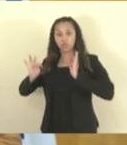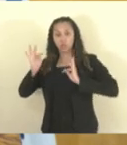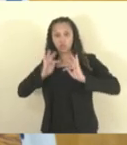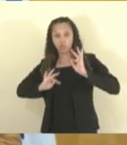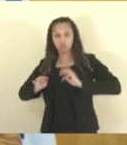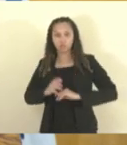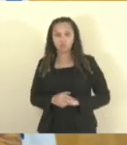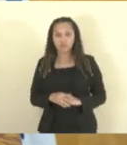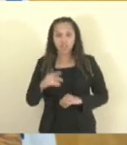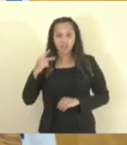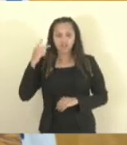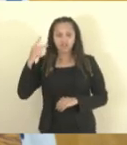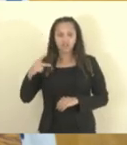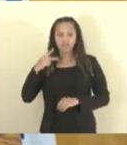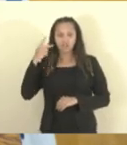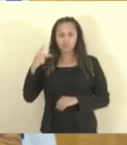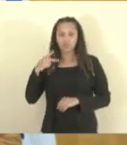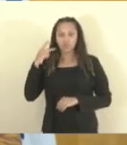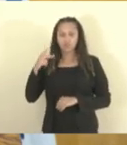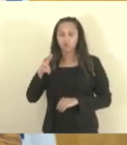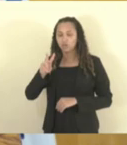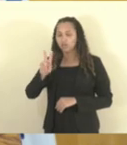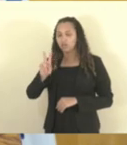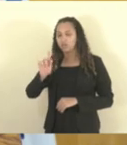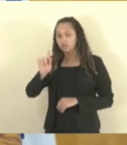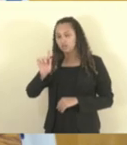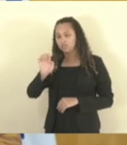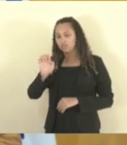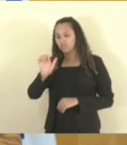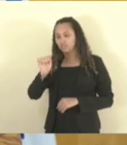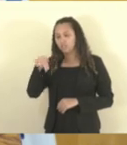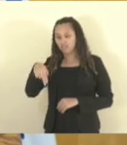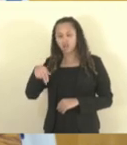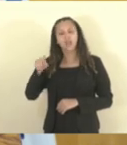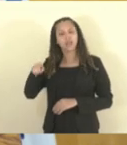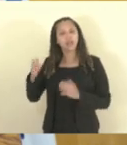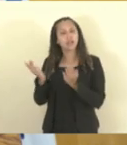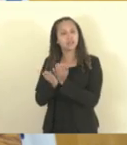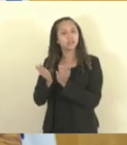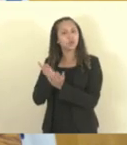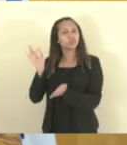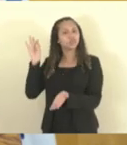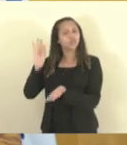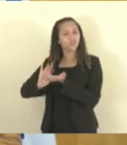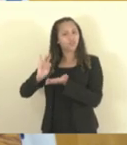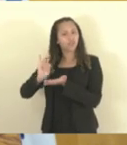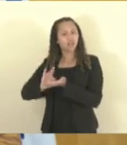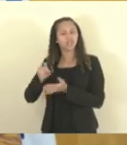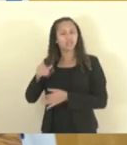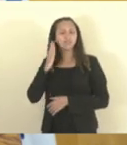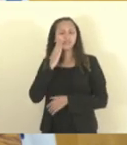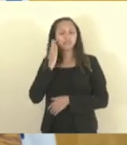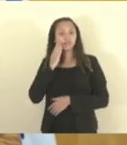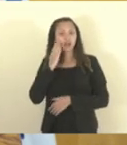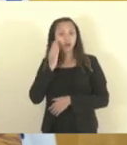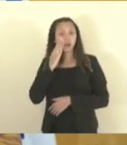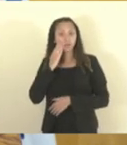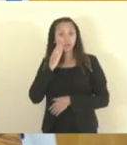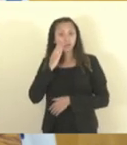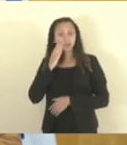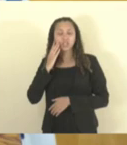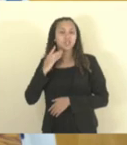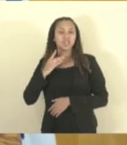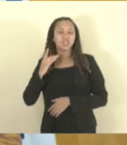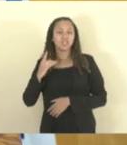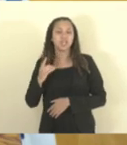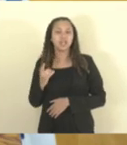Vereador Jean, um cristão de verdade, ele sabe que a luz não se mistura com